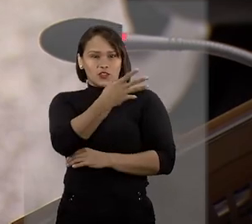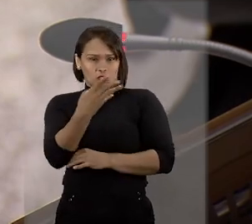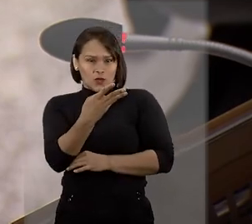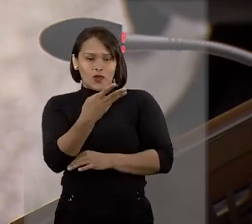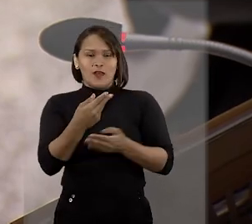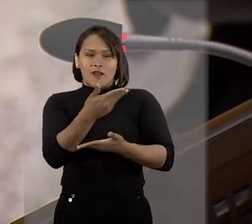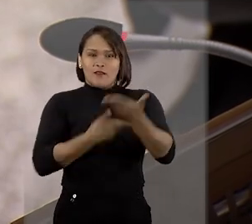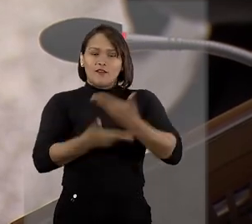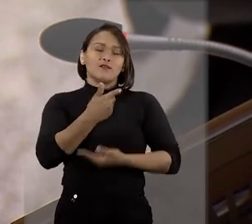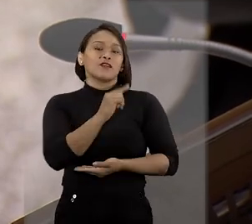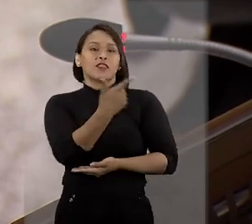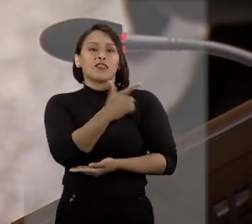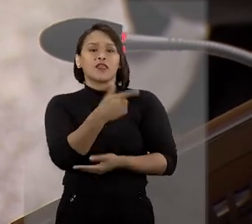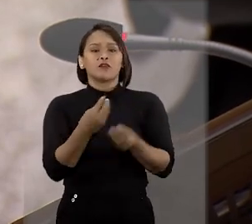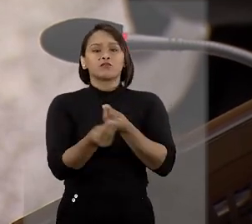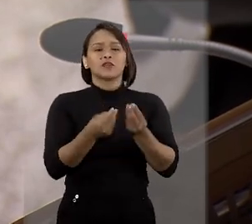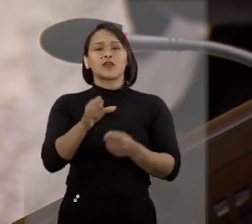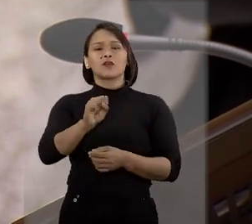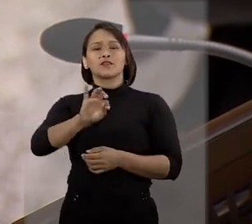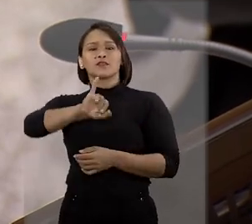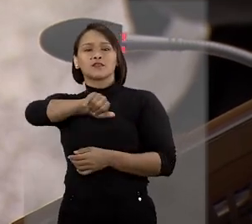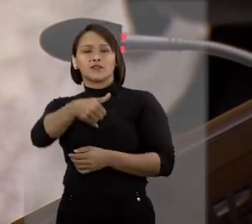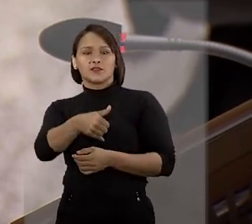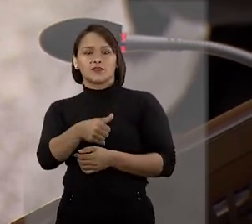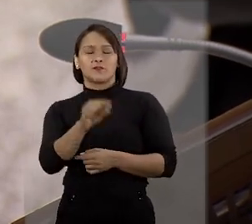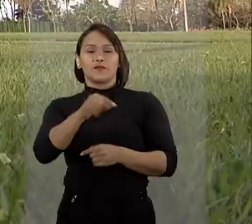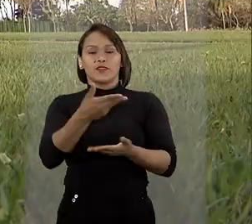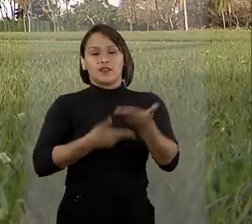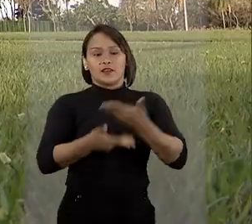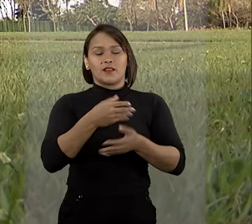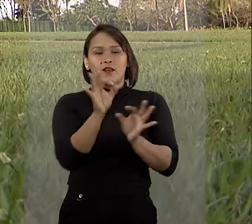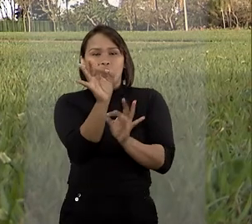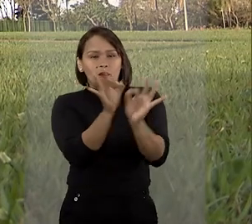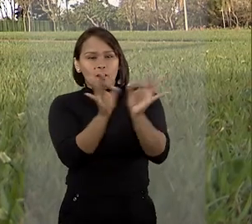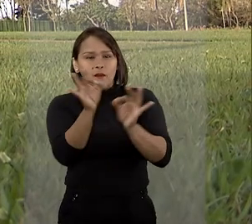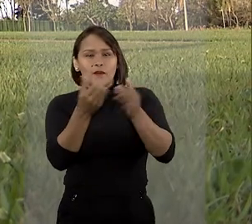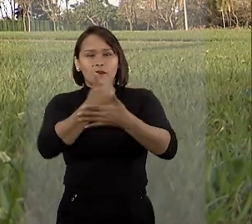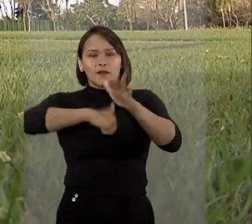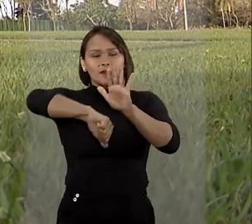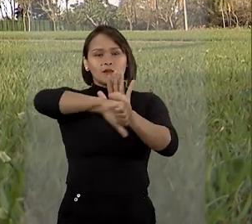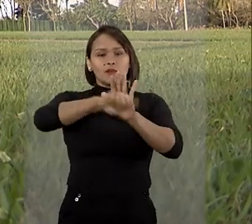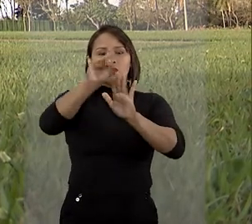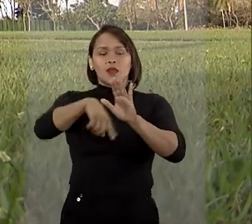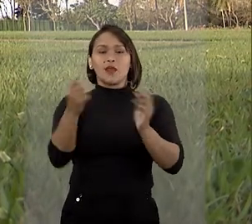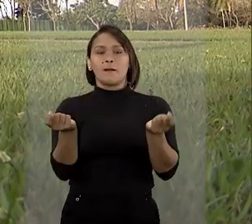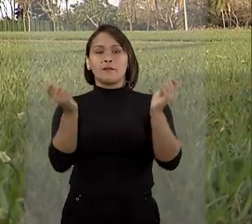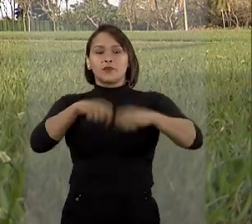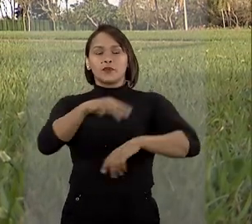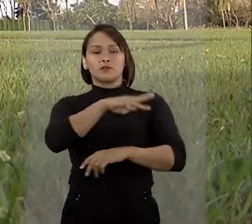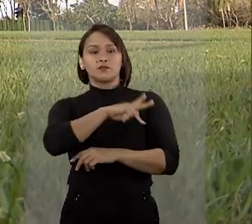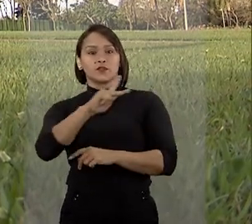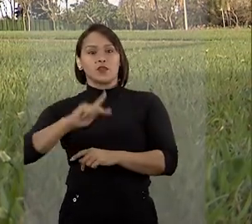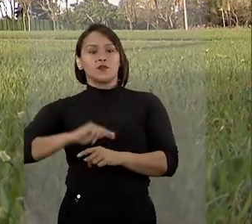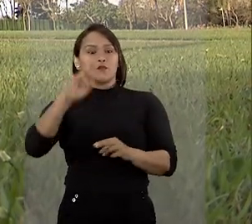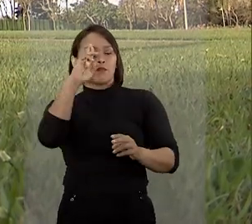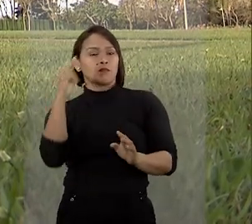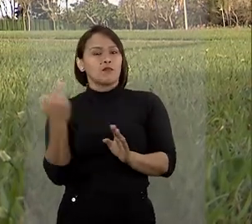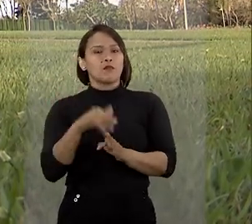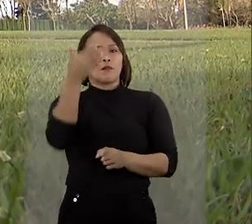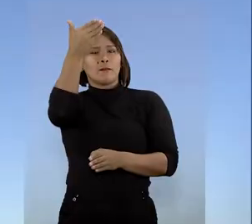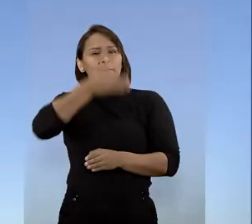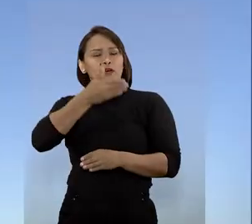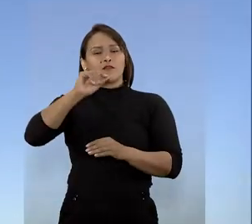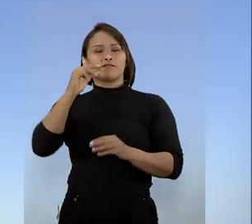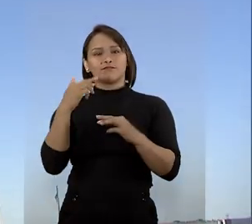denunciados não têm foro perante o STJ. Em relação à organização criminosa, cabe ao Ministério Público